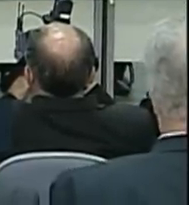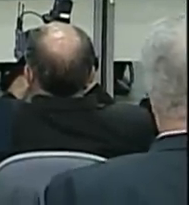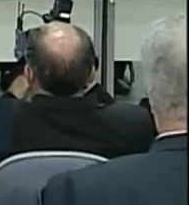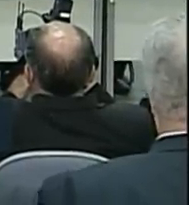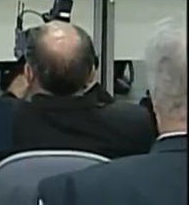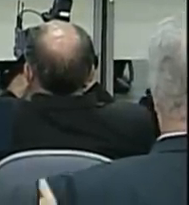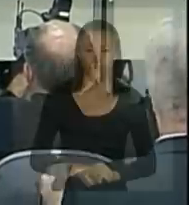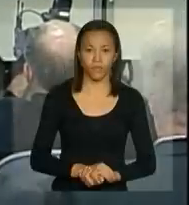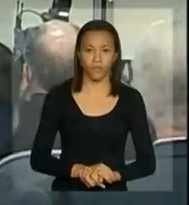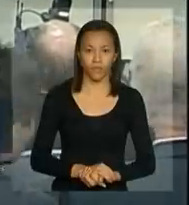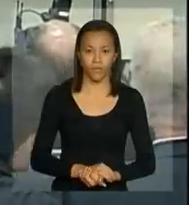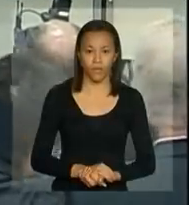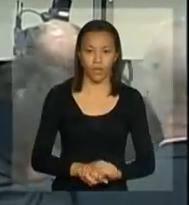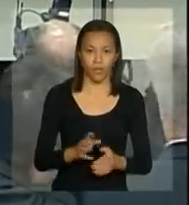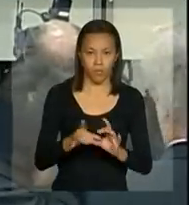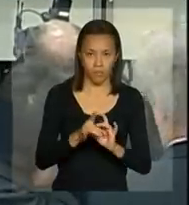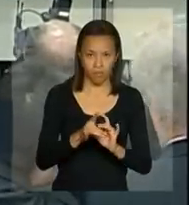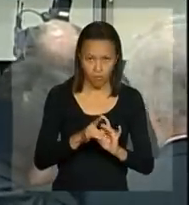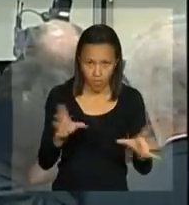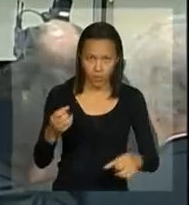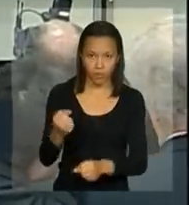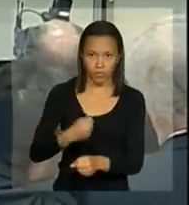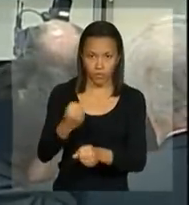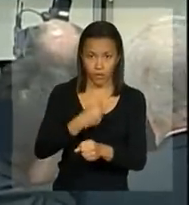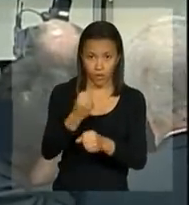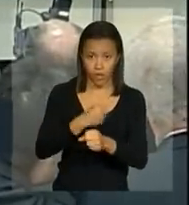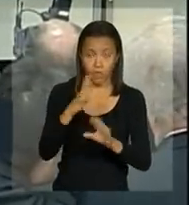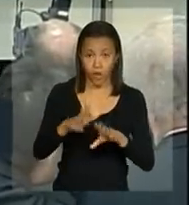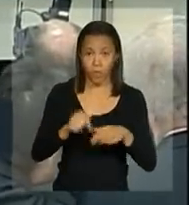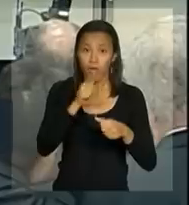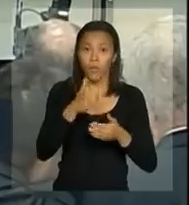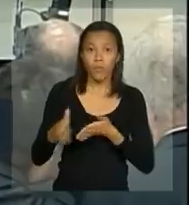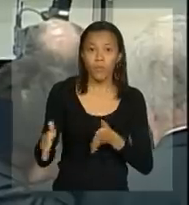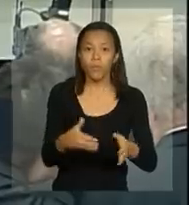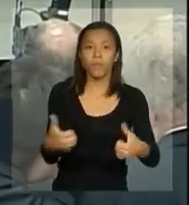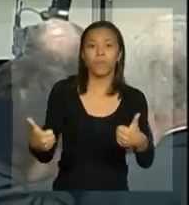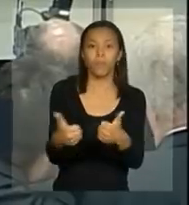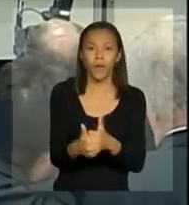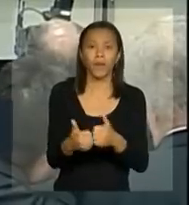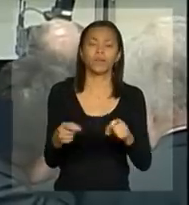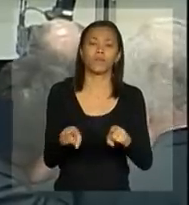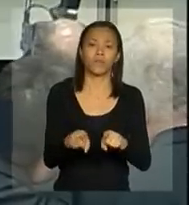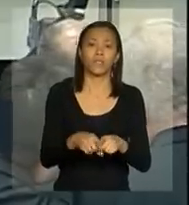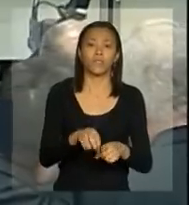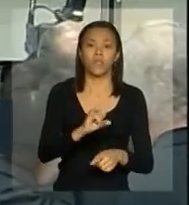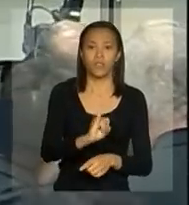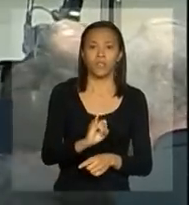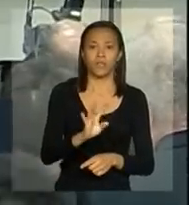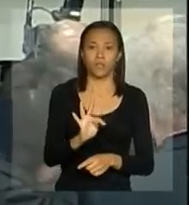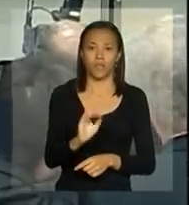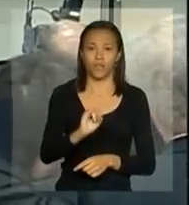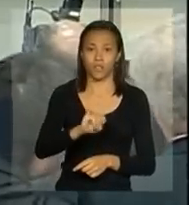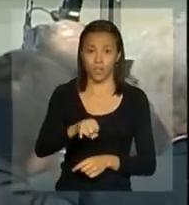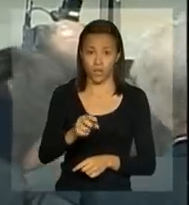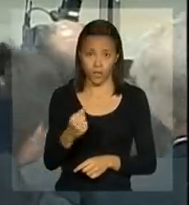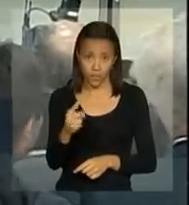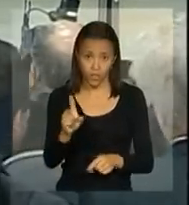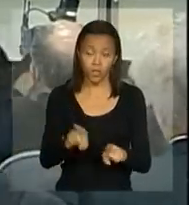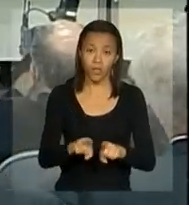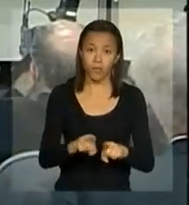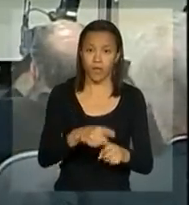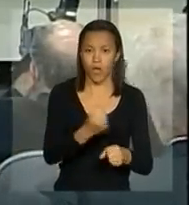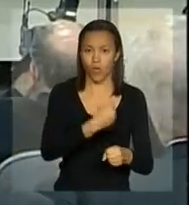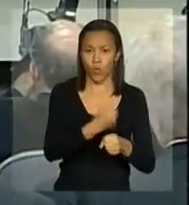Para a execução das obras de melhoramento fluvial no canal retificado e na calha do rio Itajaí-Mirim, e a construção de duas